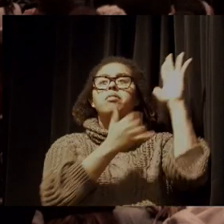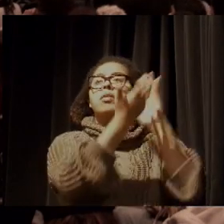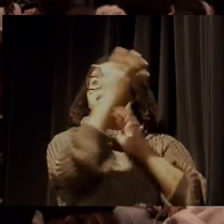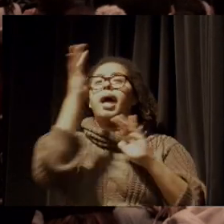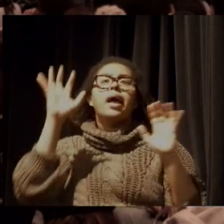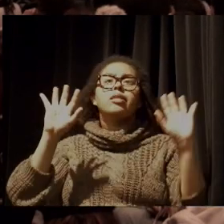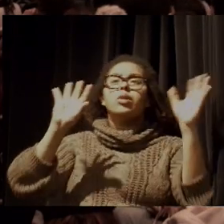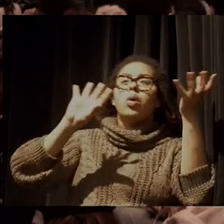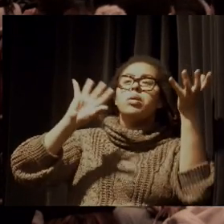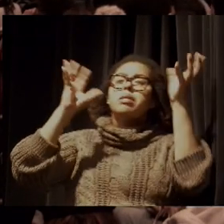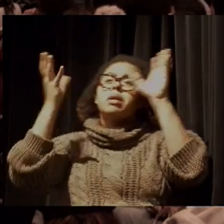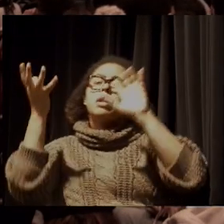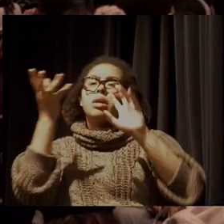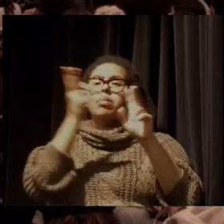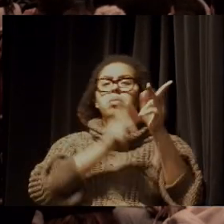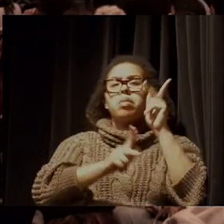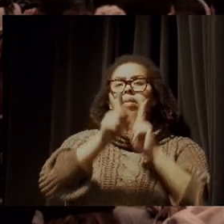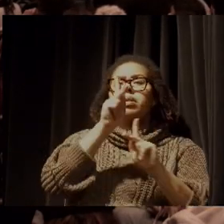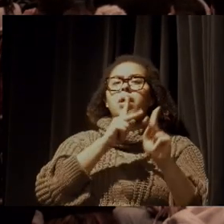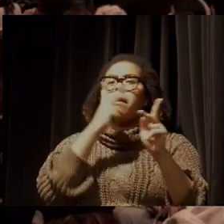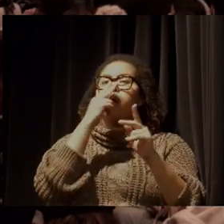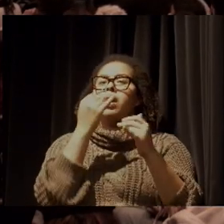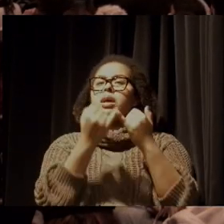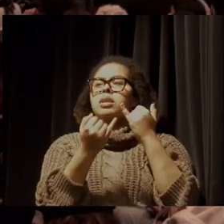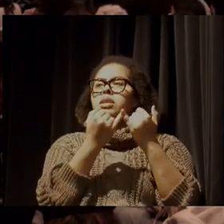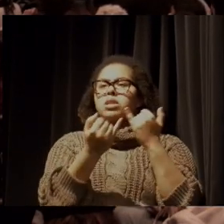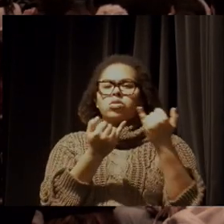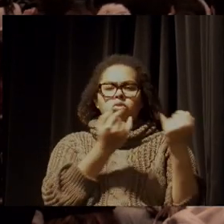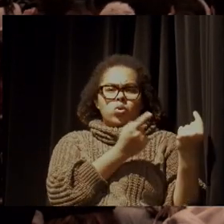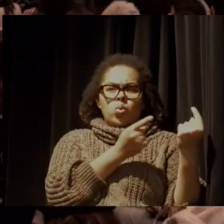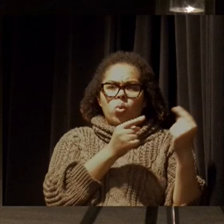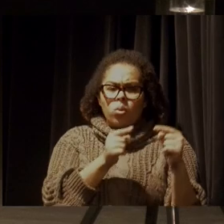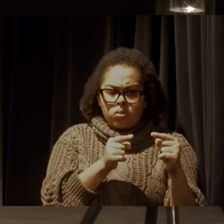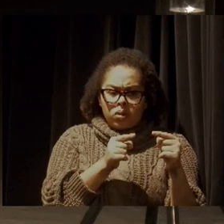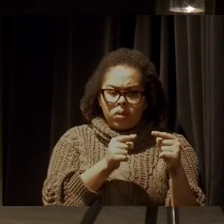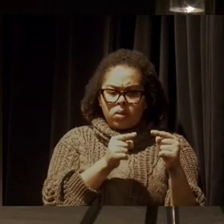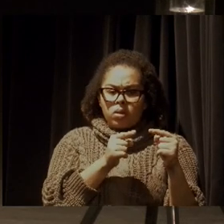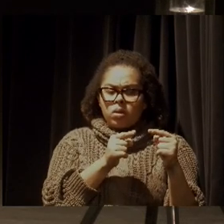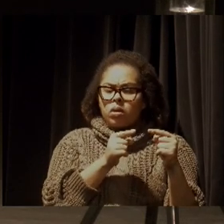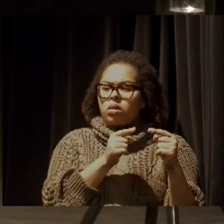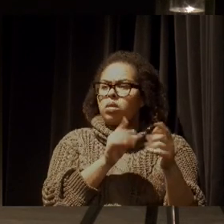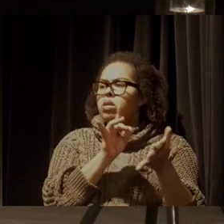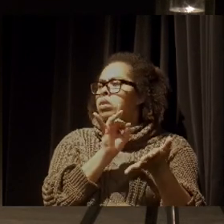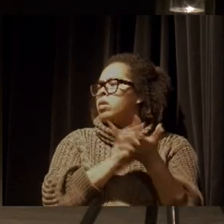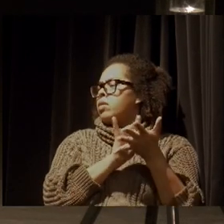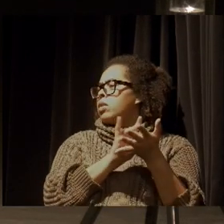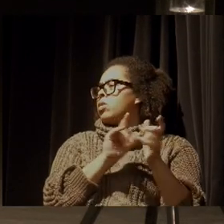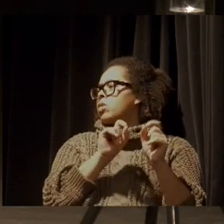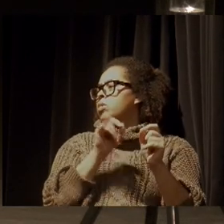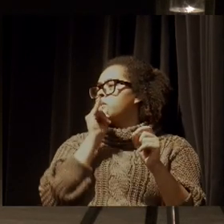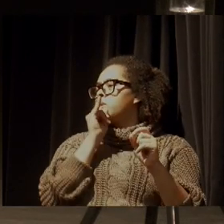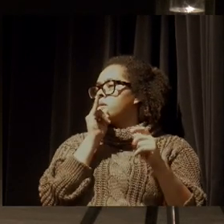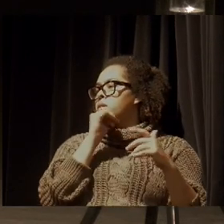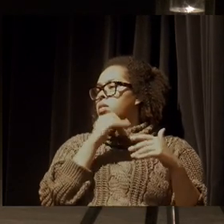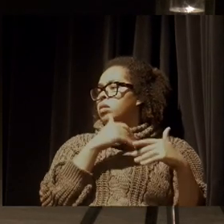clima, as populações, como algo a ser combatido, porque, na verdade, impede o